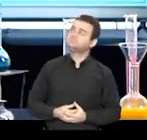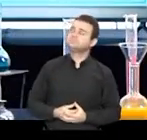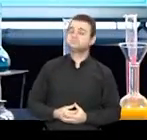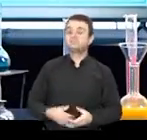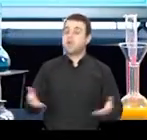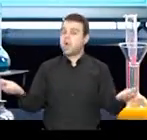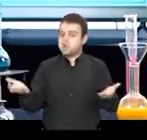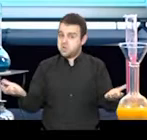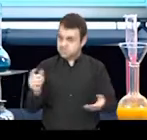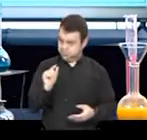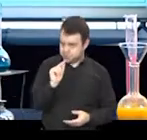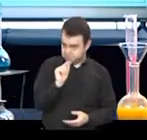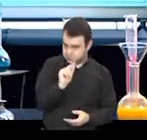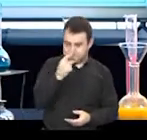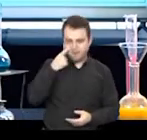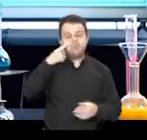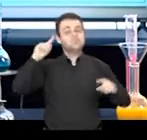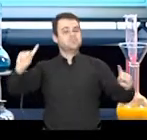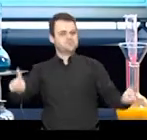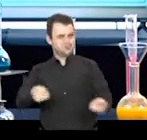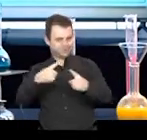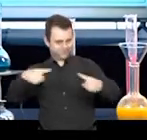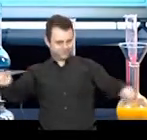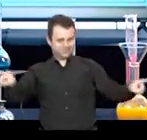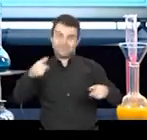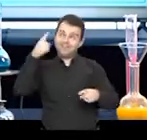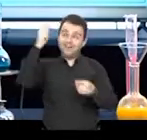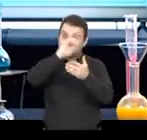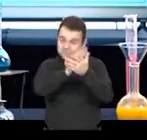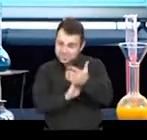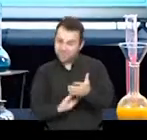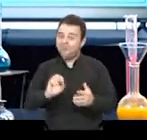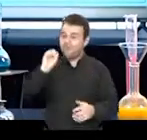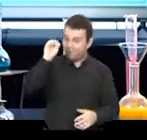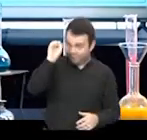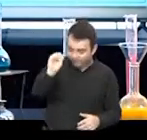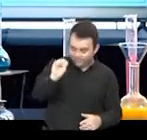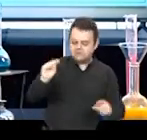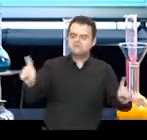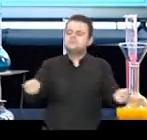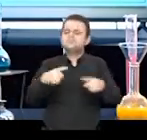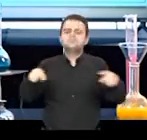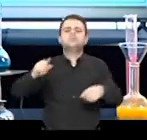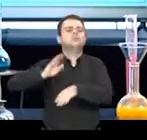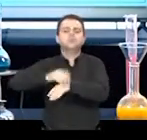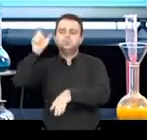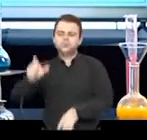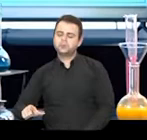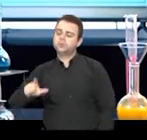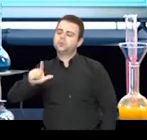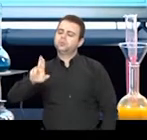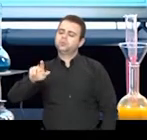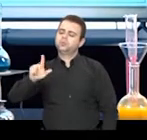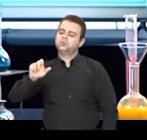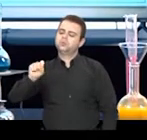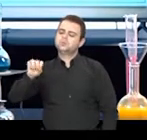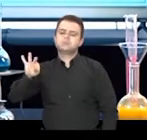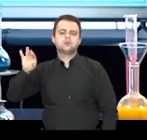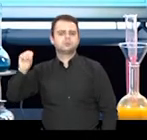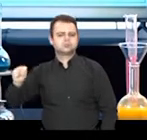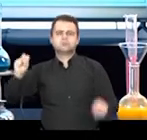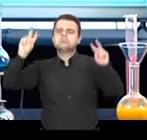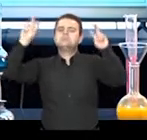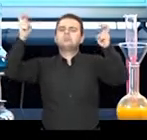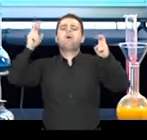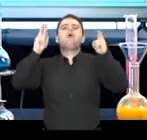também vou convidar vocês para cantar. A atividade 8 traz uma música do Lulu Santos, chamada